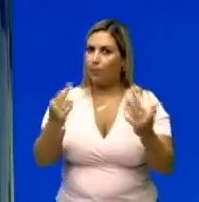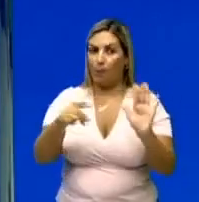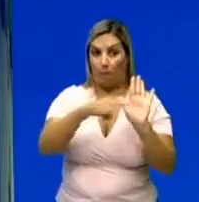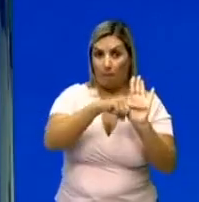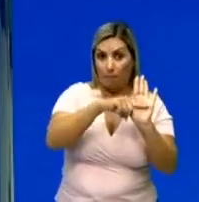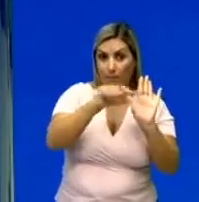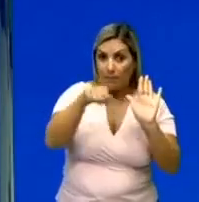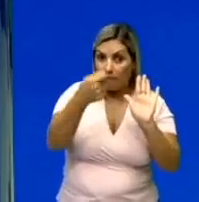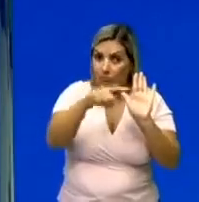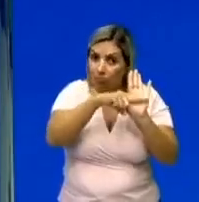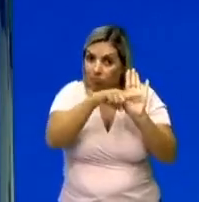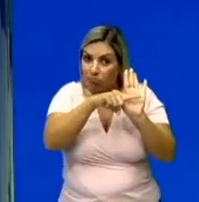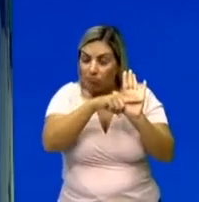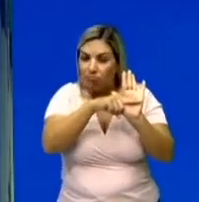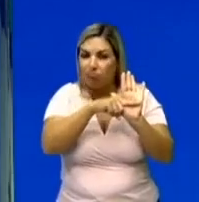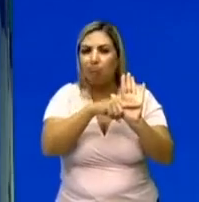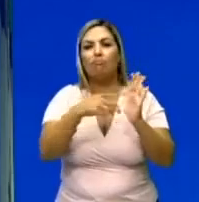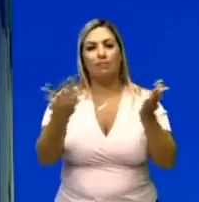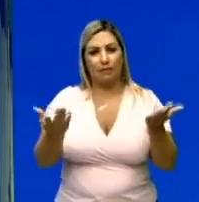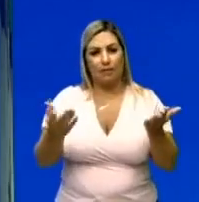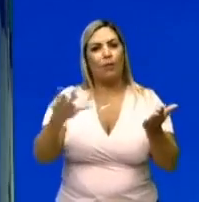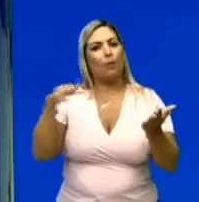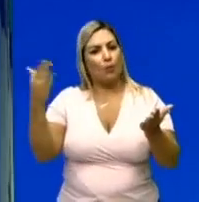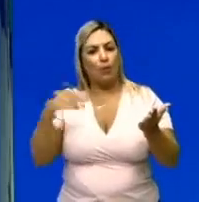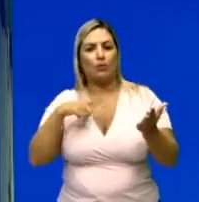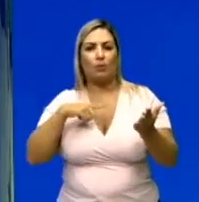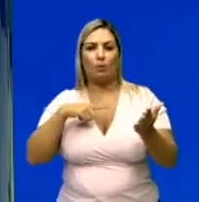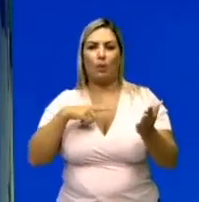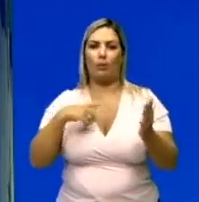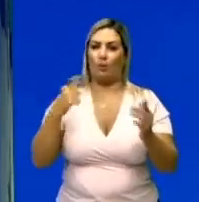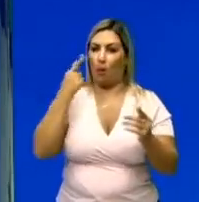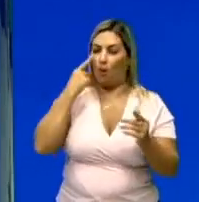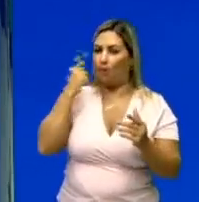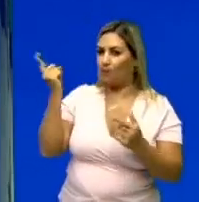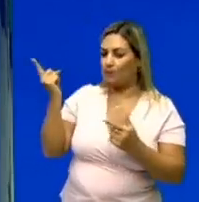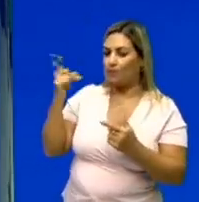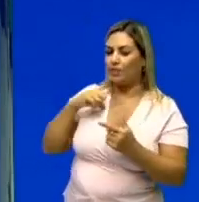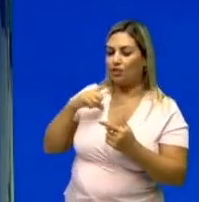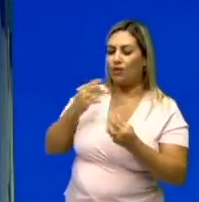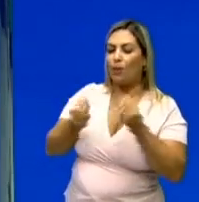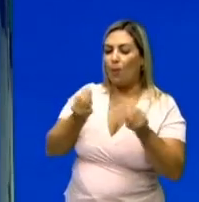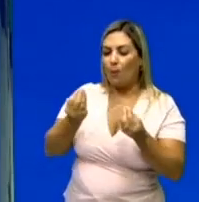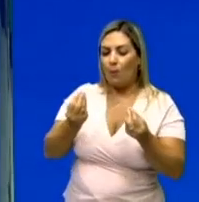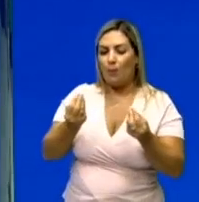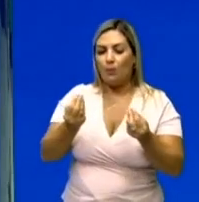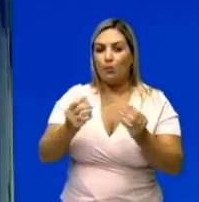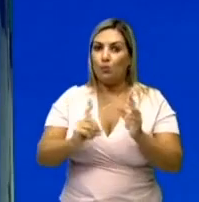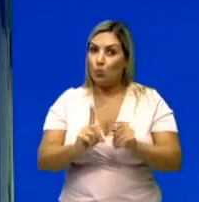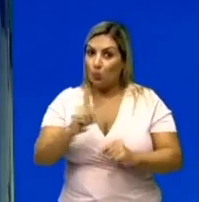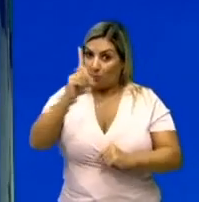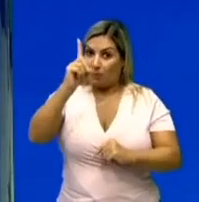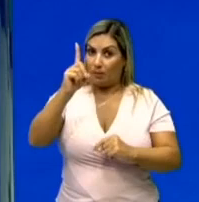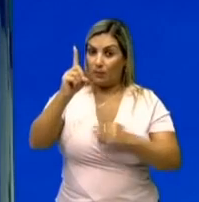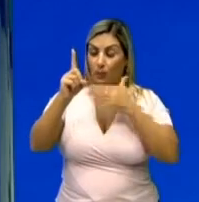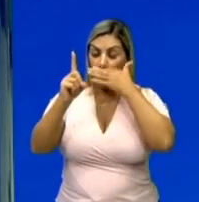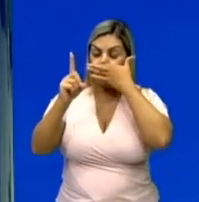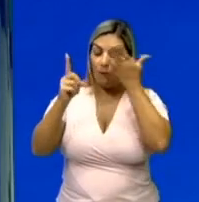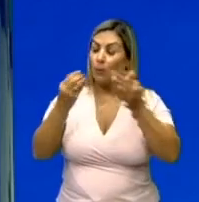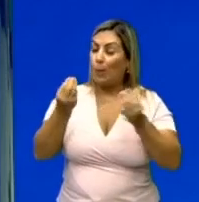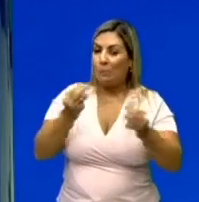Se você esquecer desse sinalzinho, quando? Quando o meu corpo, nesse caso aqui, estiver o quê? Subindo. Opa.